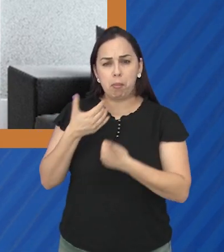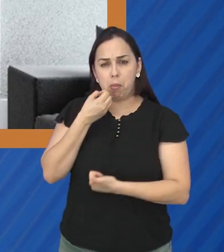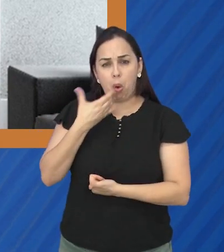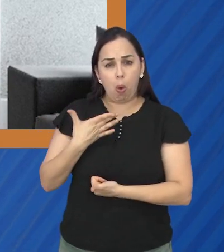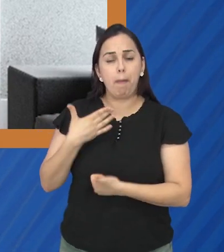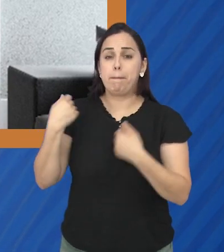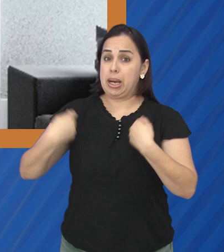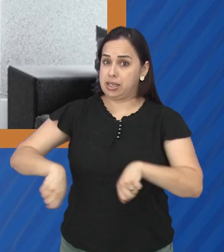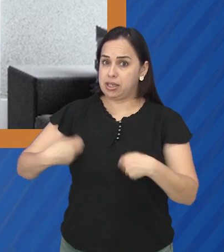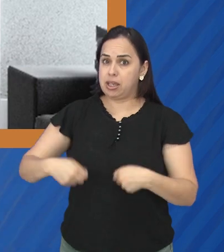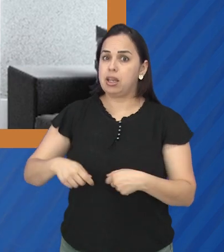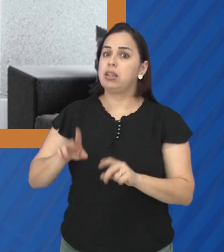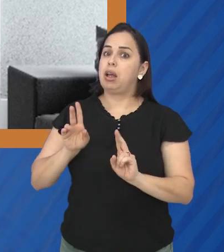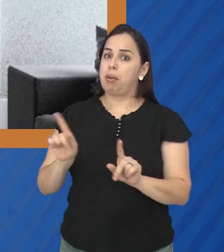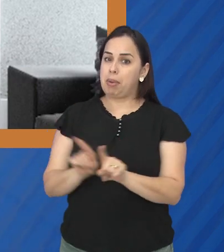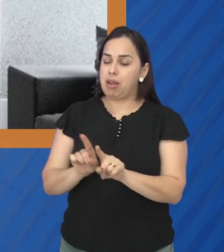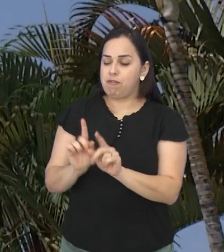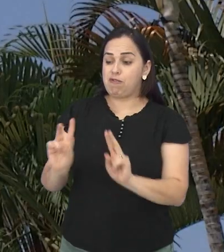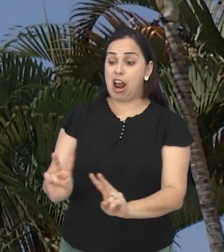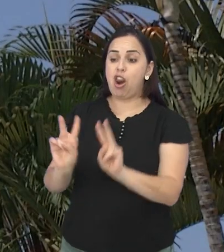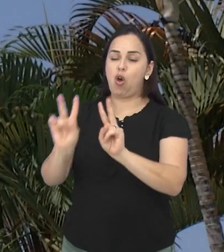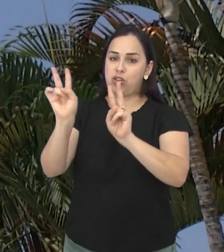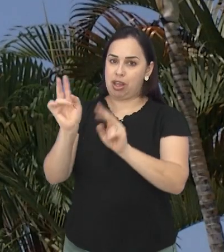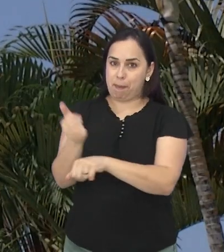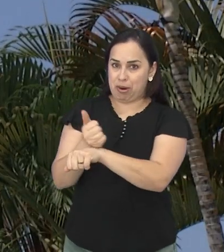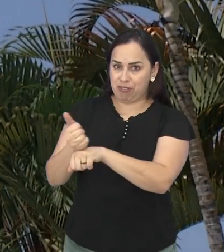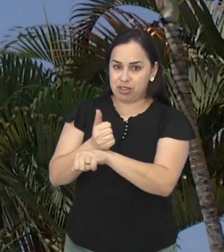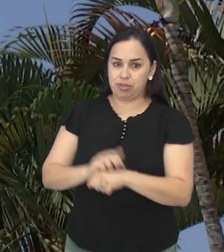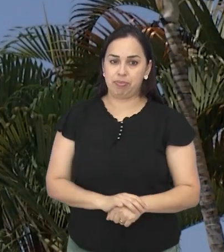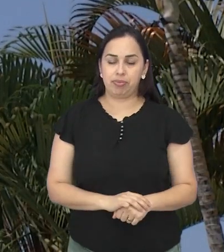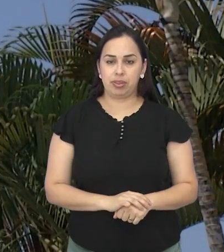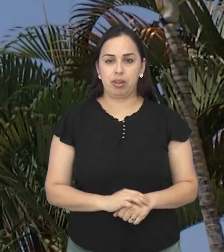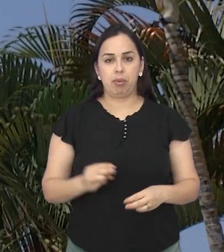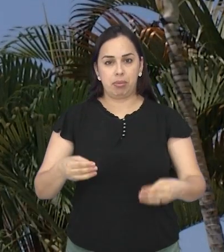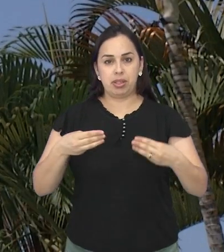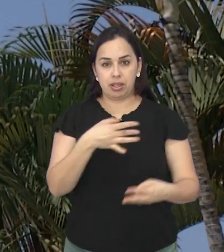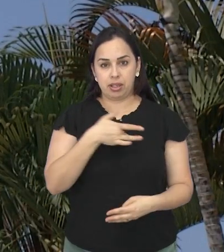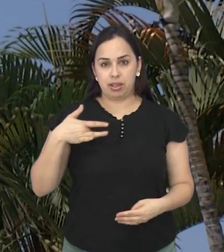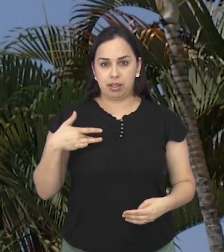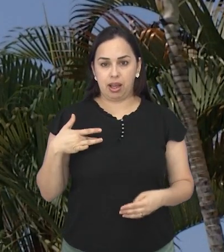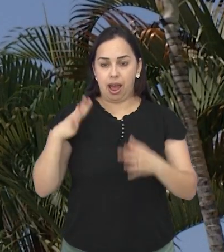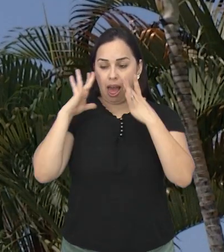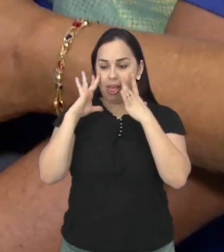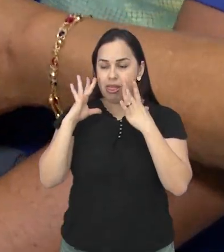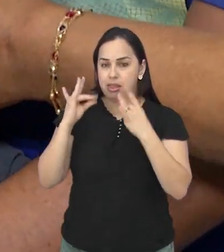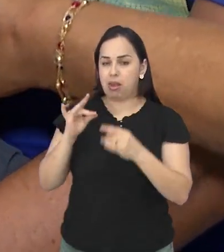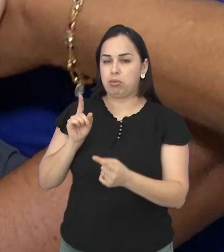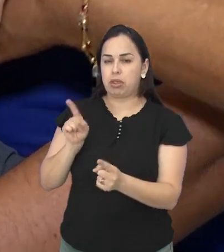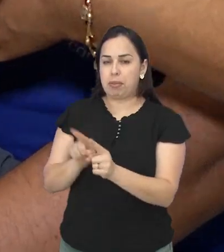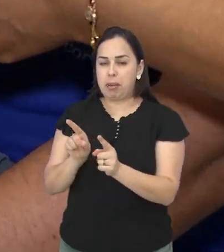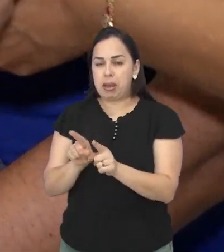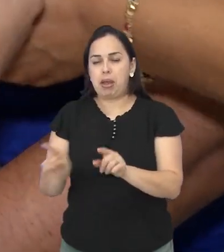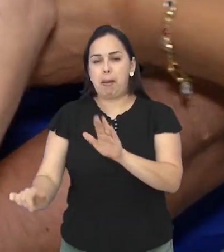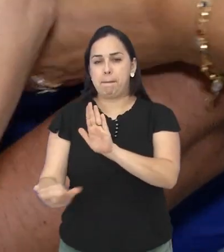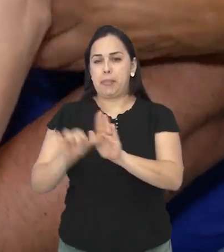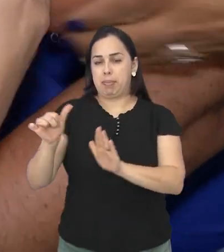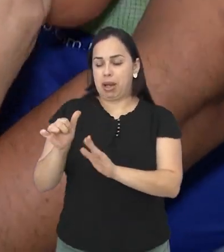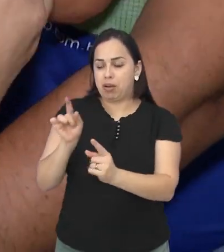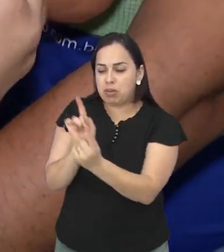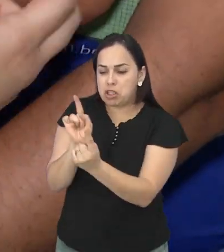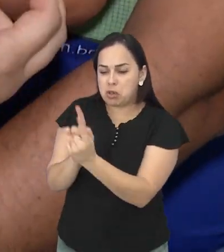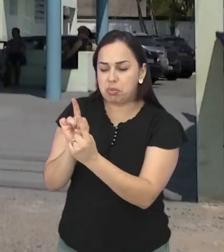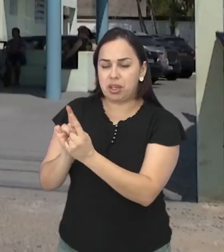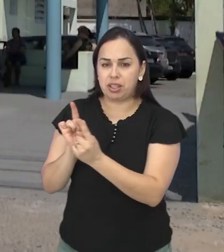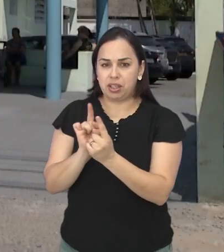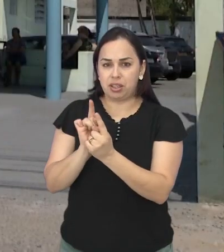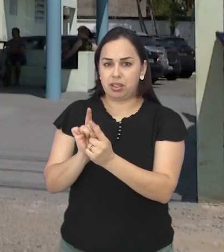e aí também valorizadas De acordo com o Ministério da Saúde, a atenção primária que é o atendimento destinado